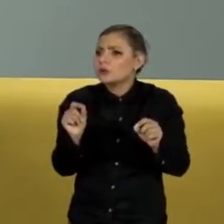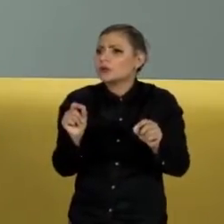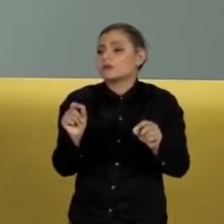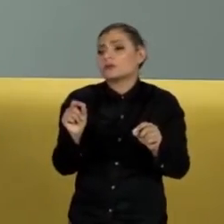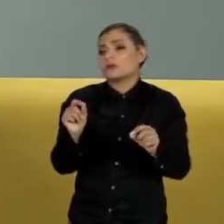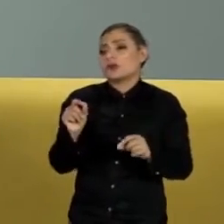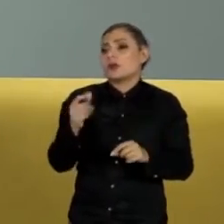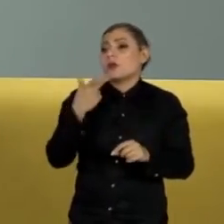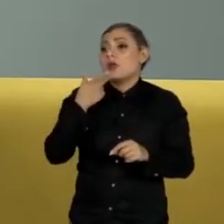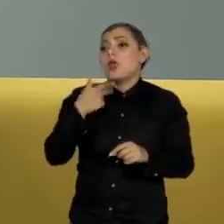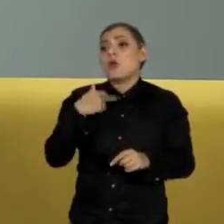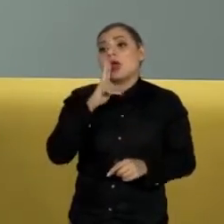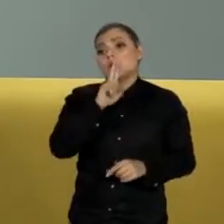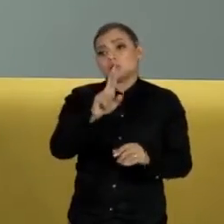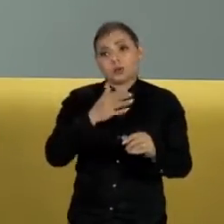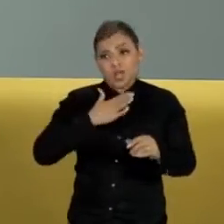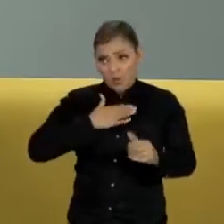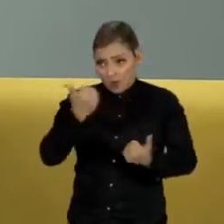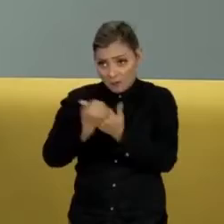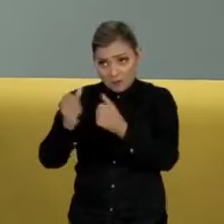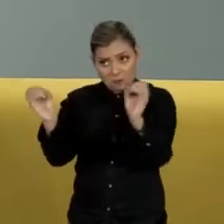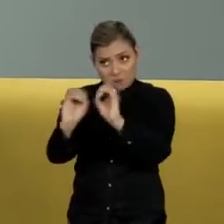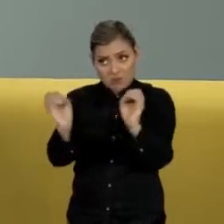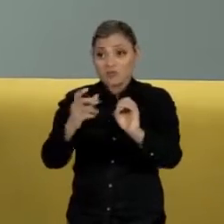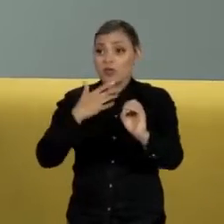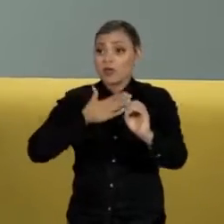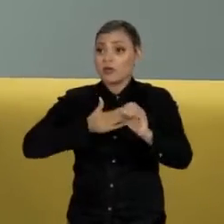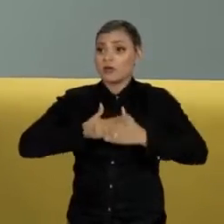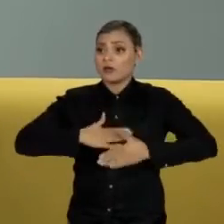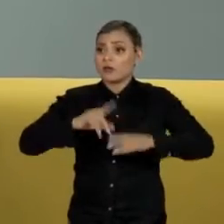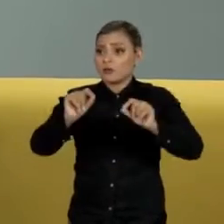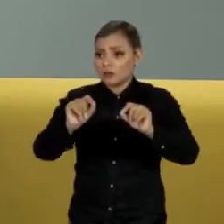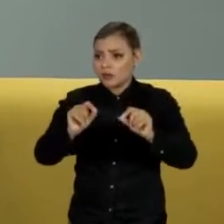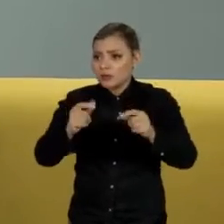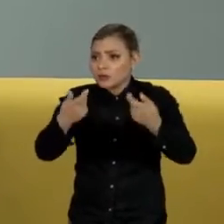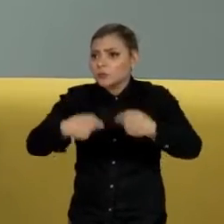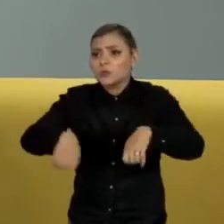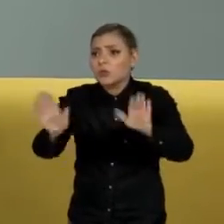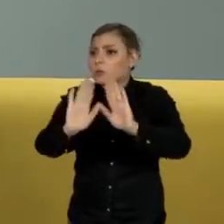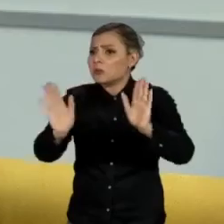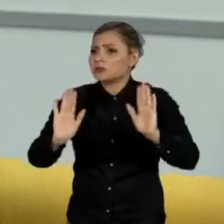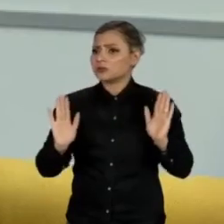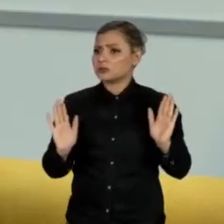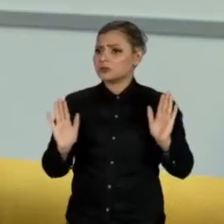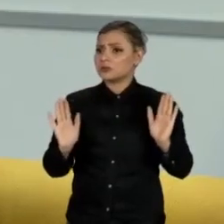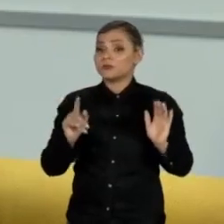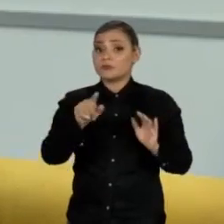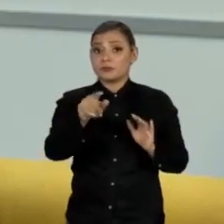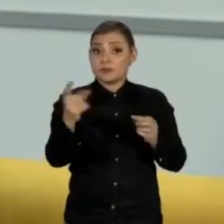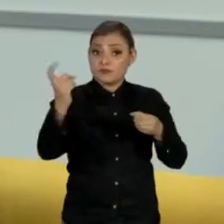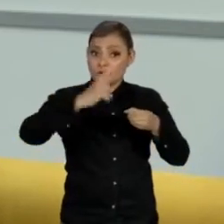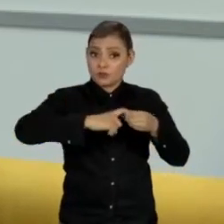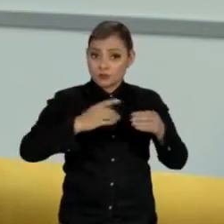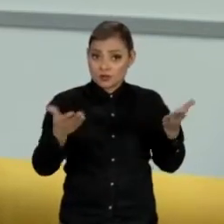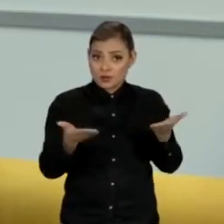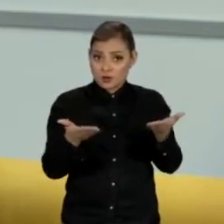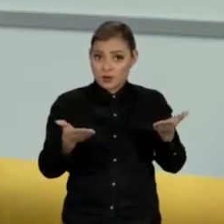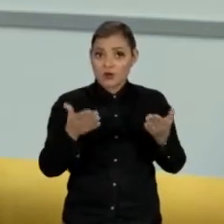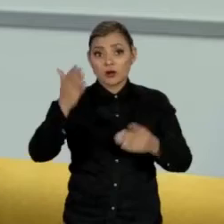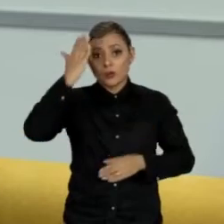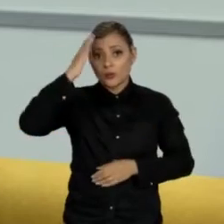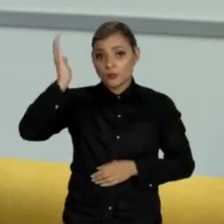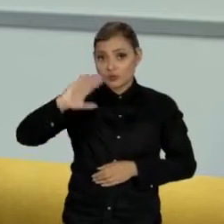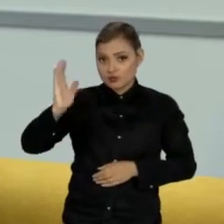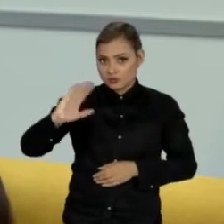lulista, eu respondo com tranquilidade que não há qualquer necessidade. Vamos para Curitiba